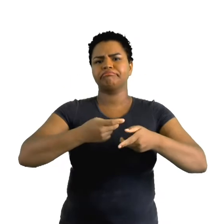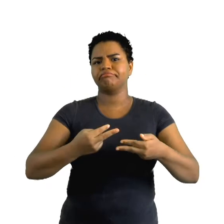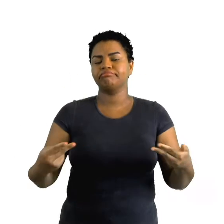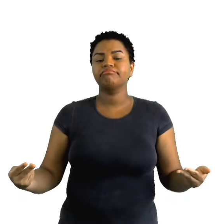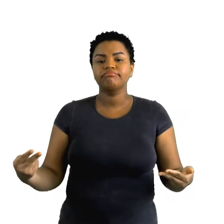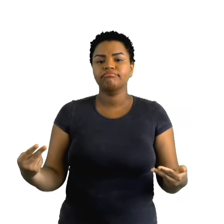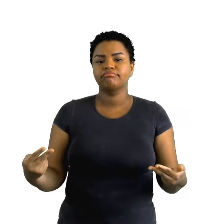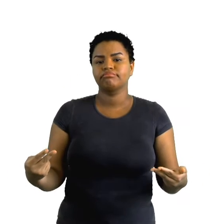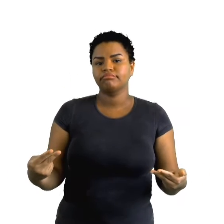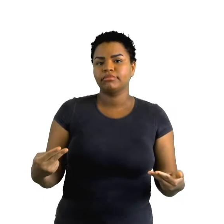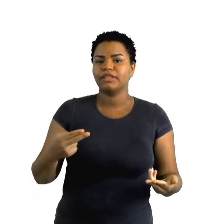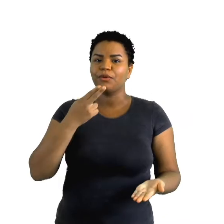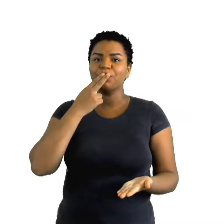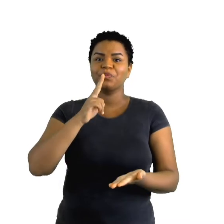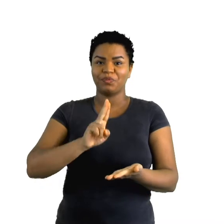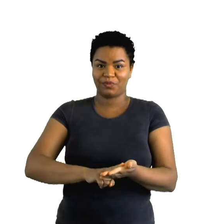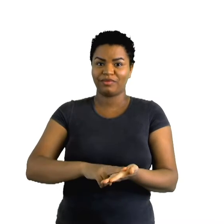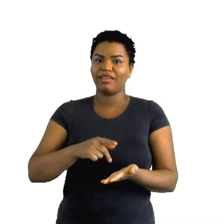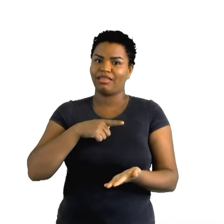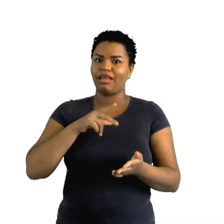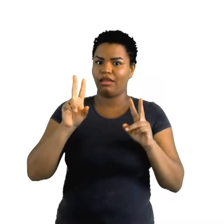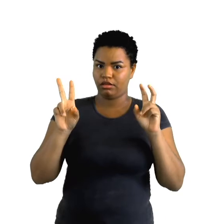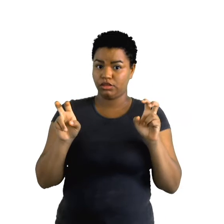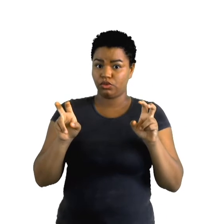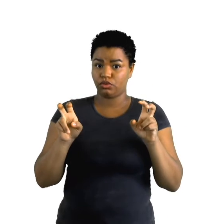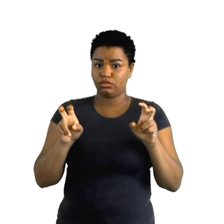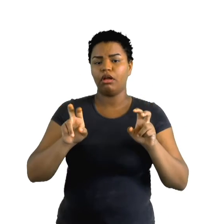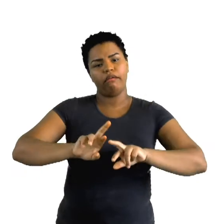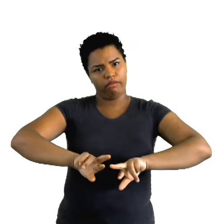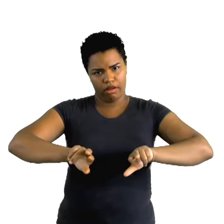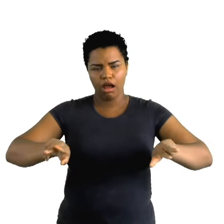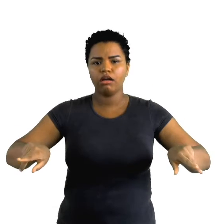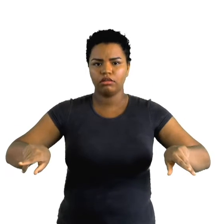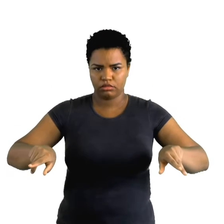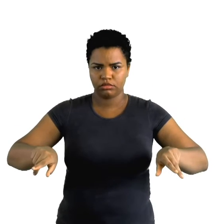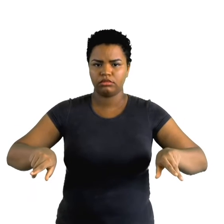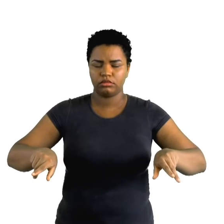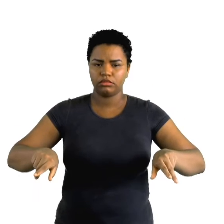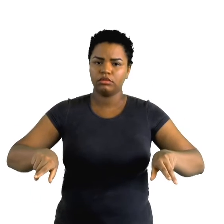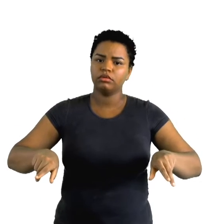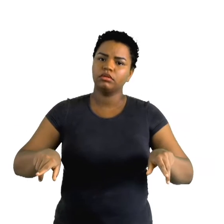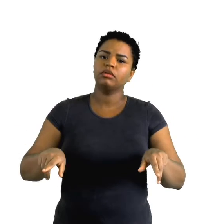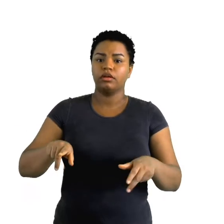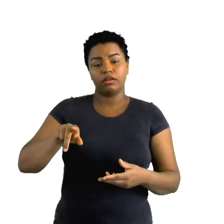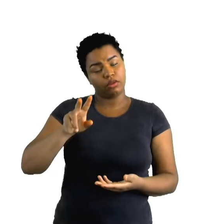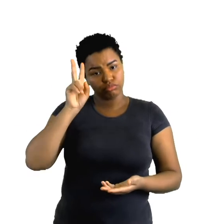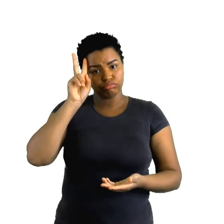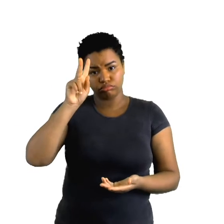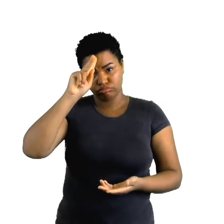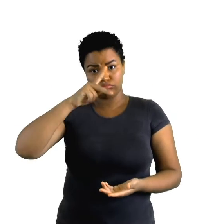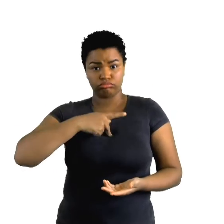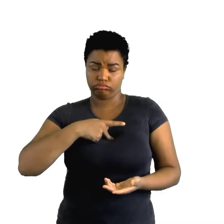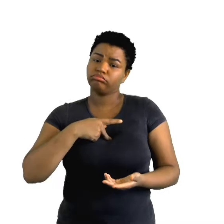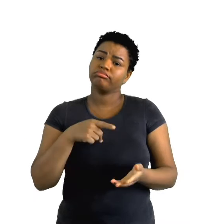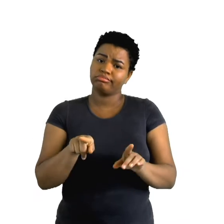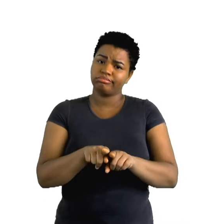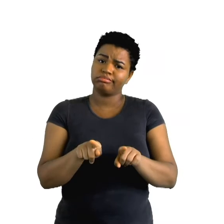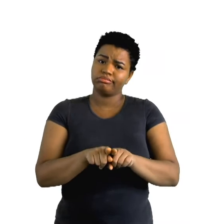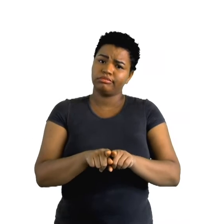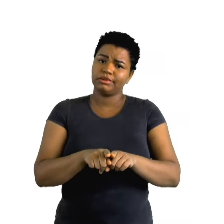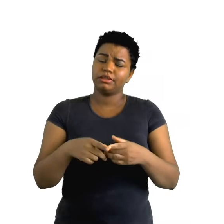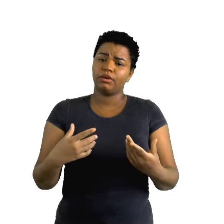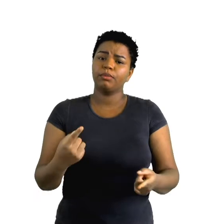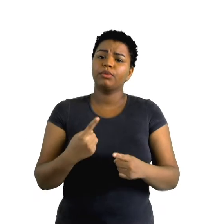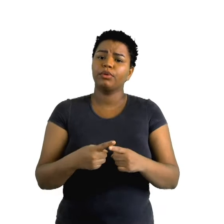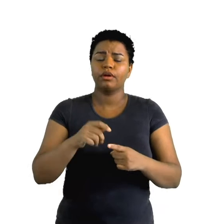vimos que a carta pessoal tem assunto. O assunto é variado. Na autobiografia também. Porque o autor